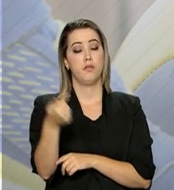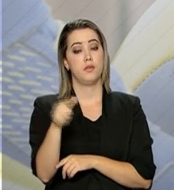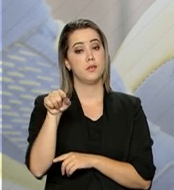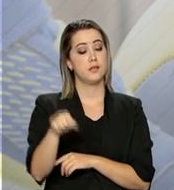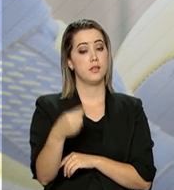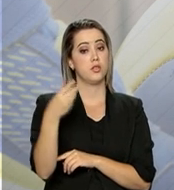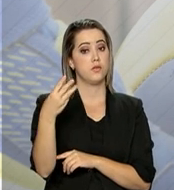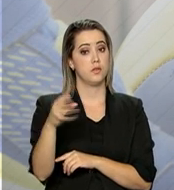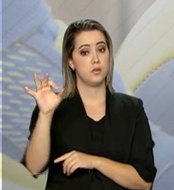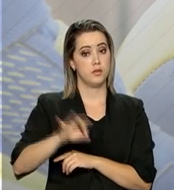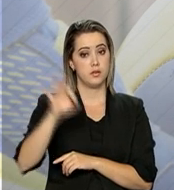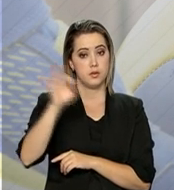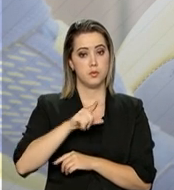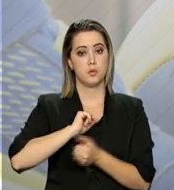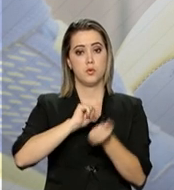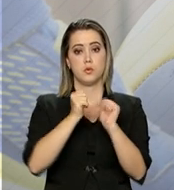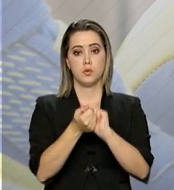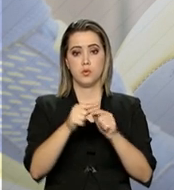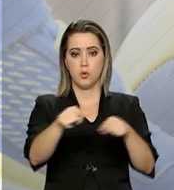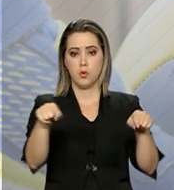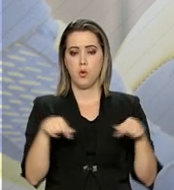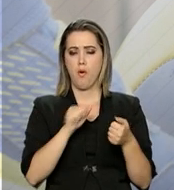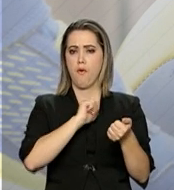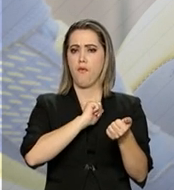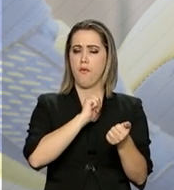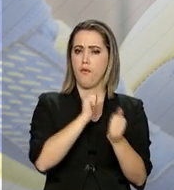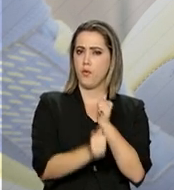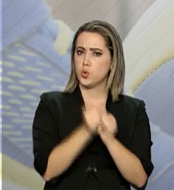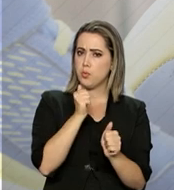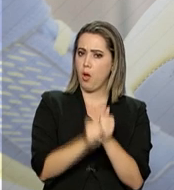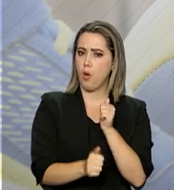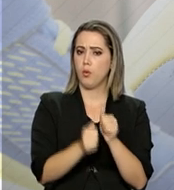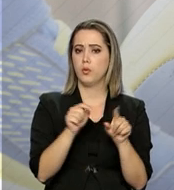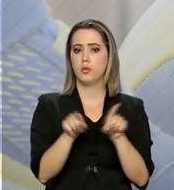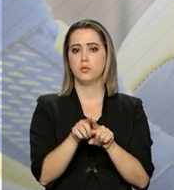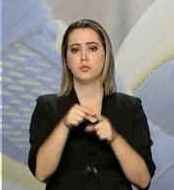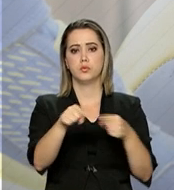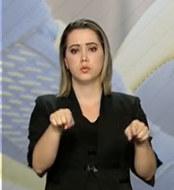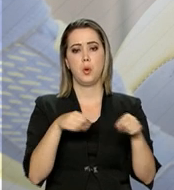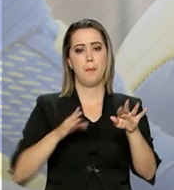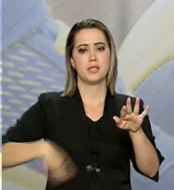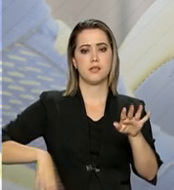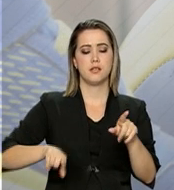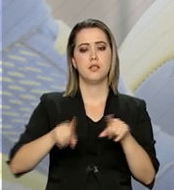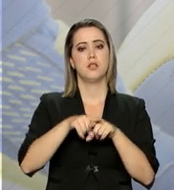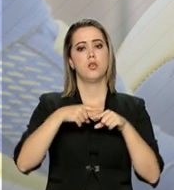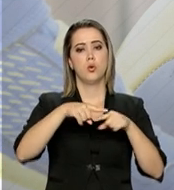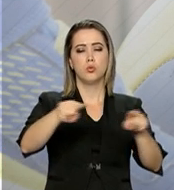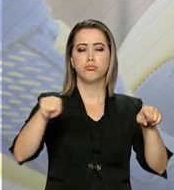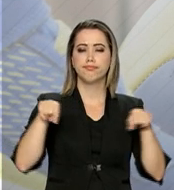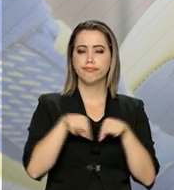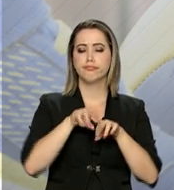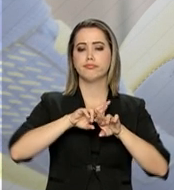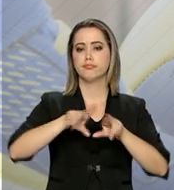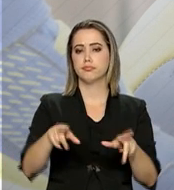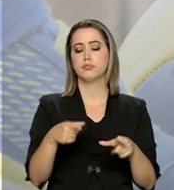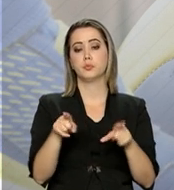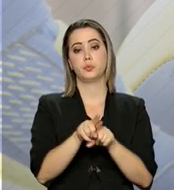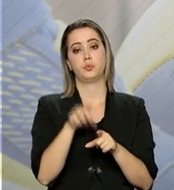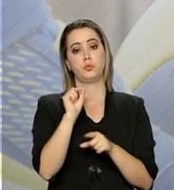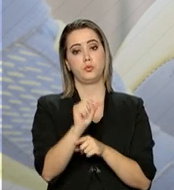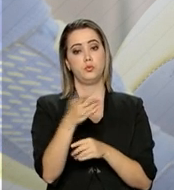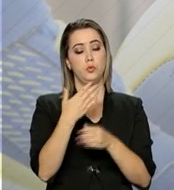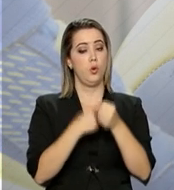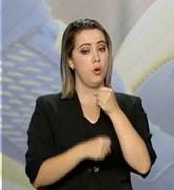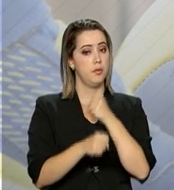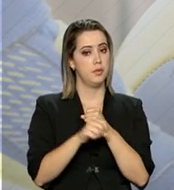Prefeitura com campo de futebol, piscina, ginásio ou pista de atletismo em 2016. De 2003 para o ano